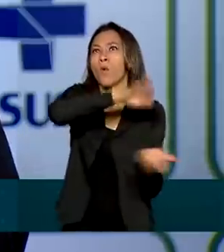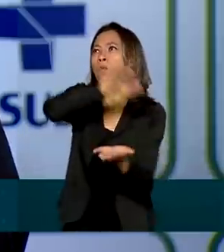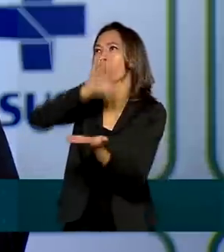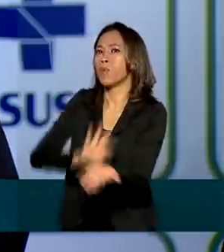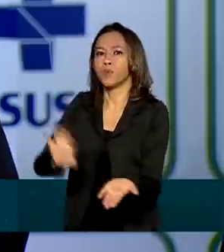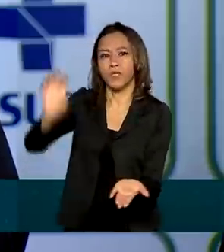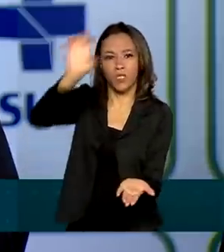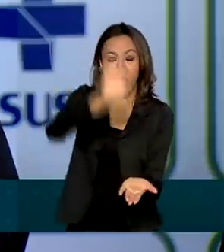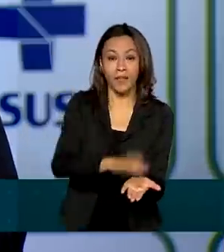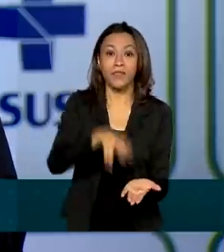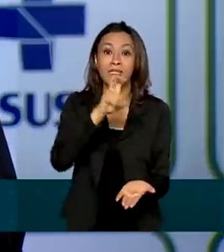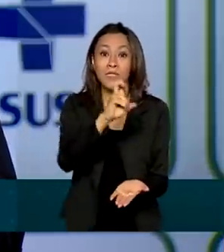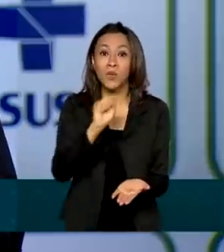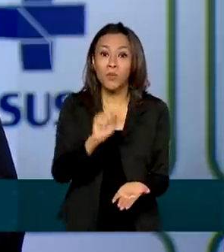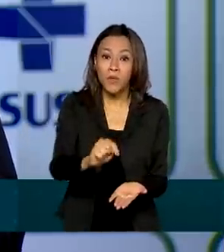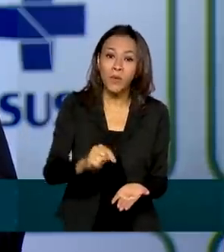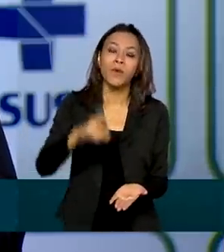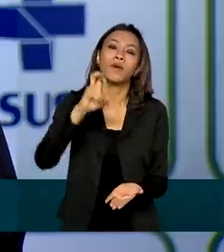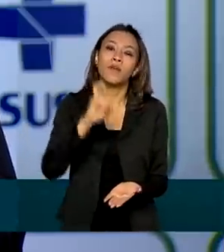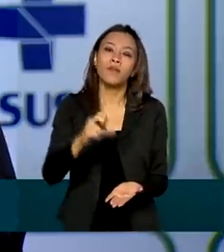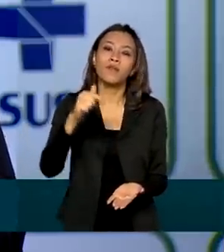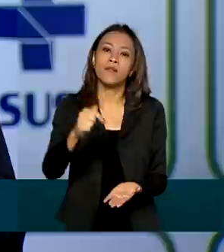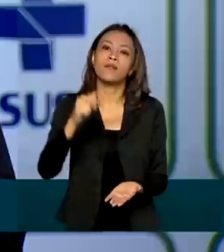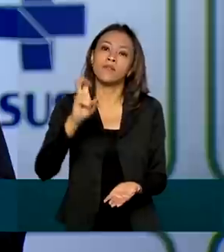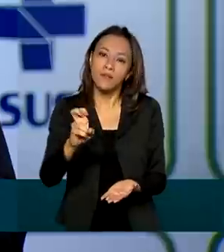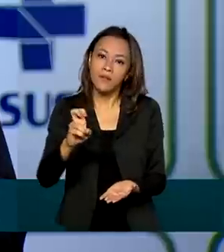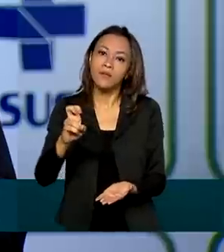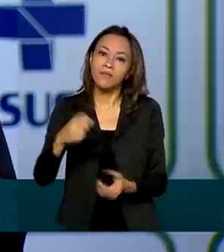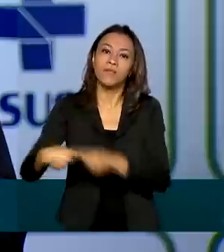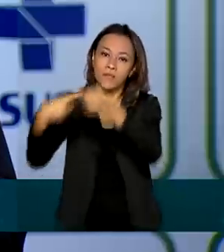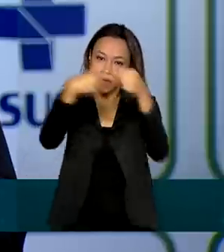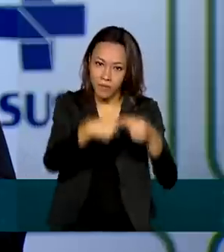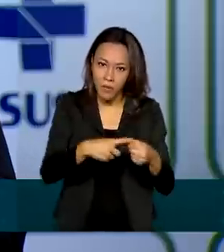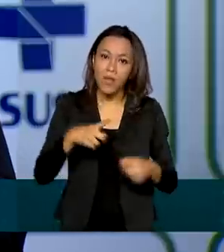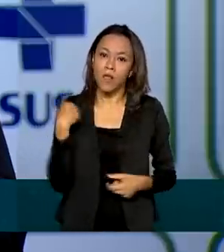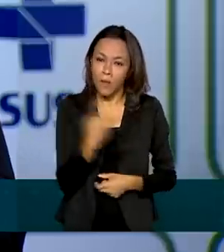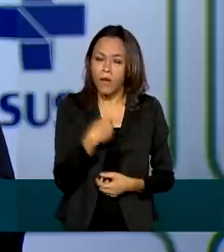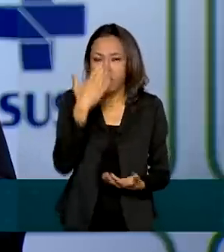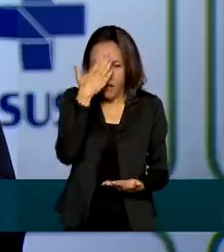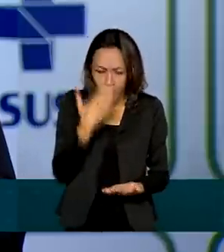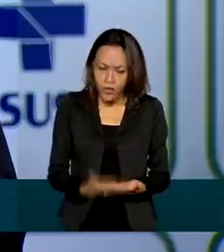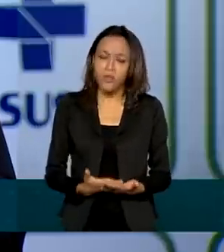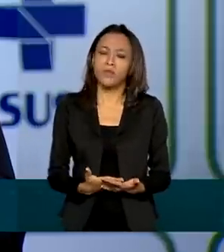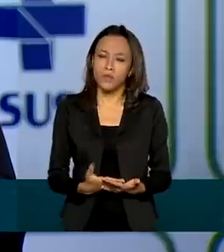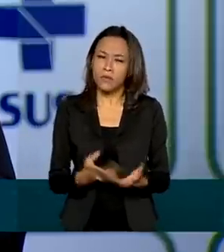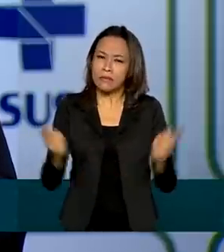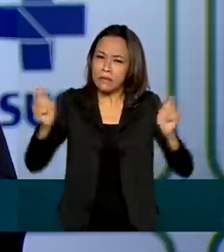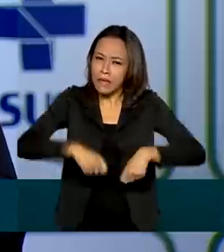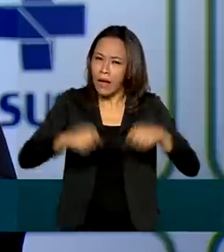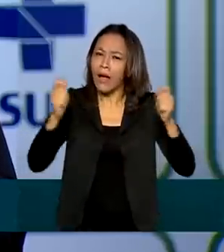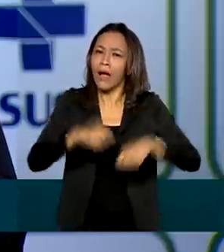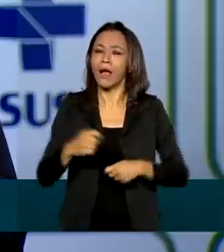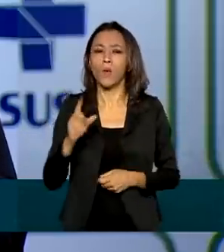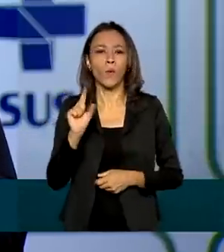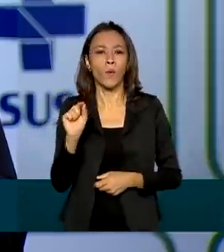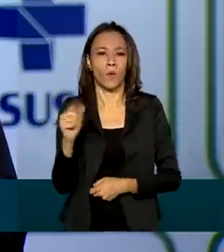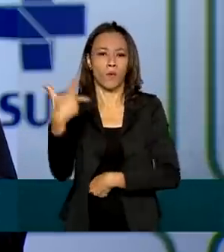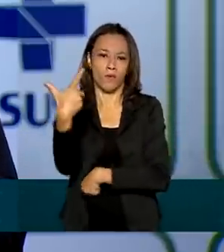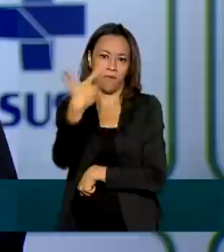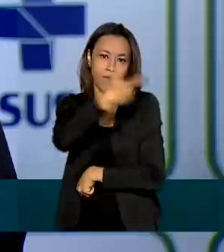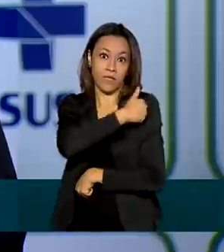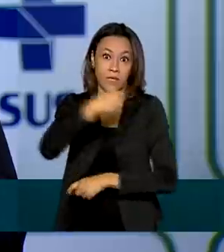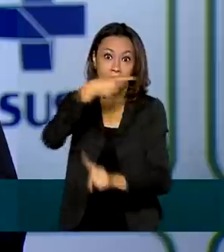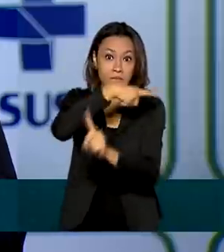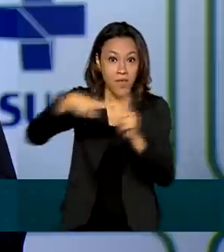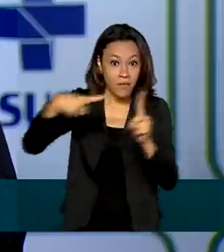.570 municípios. Acredito que nós teremos capacidade de vacinar a